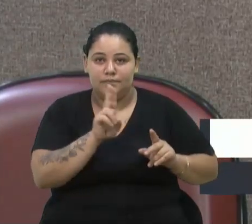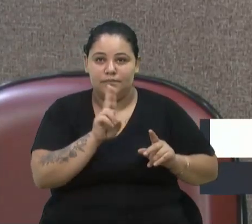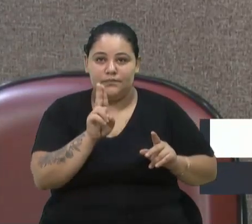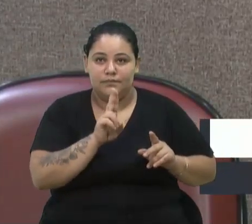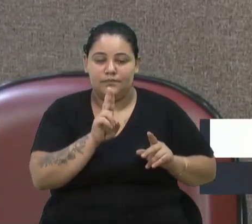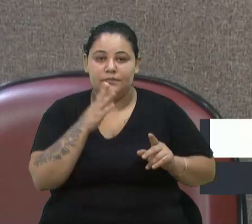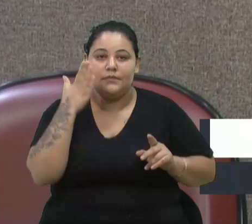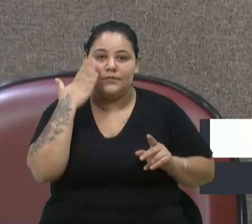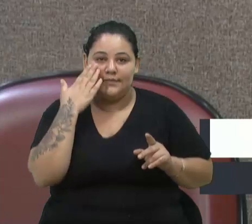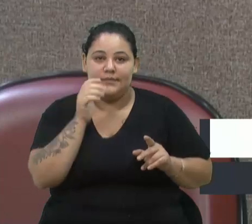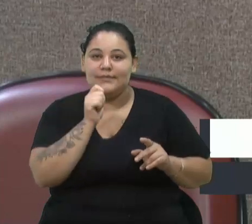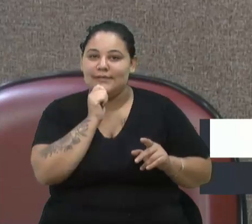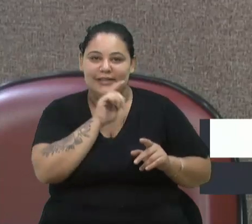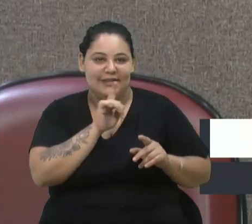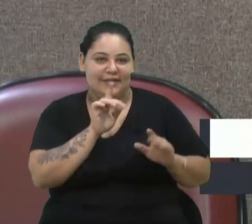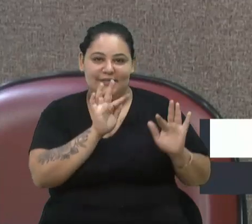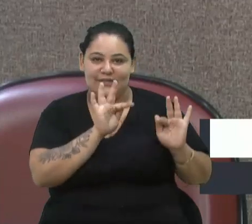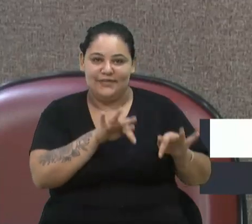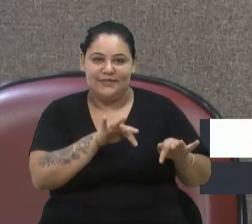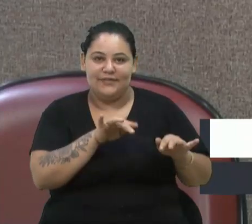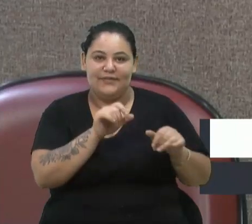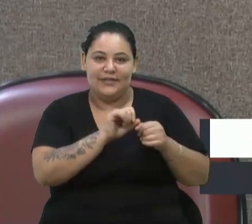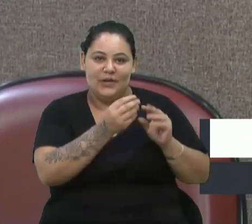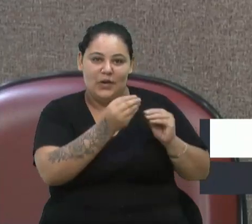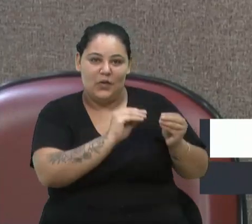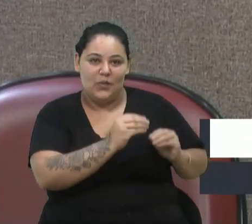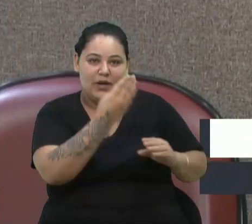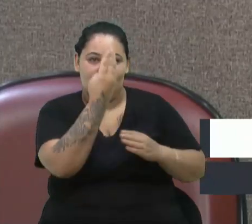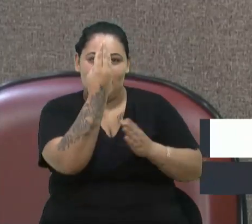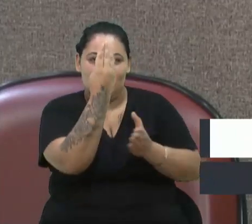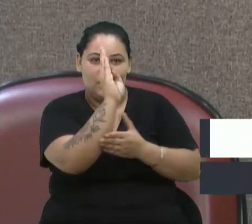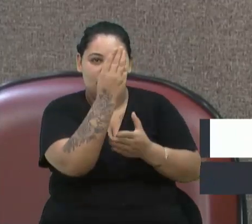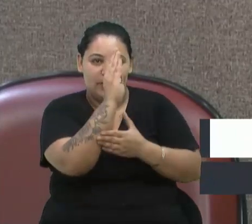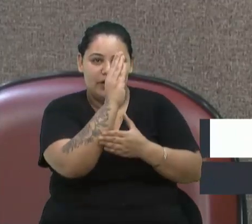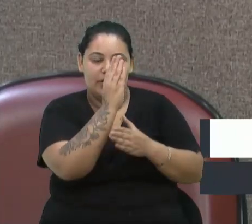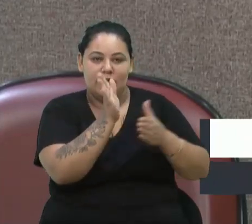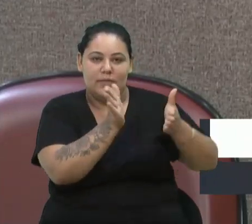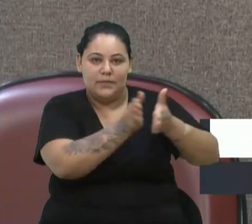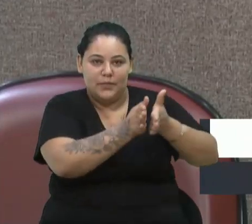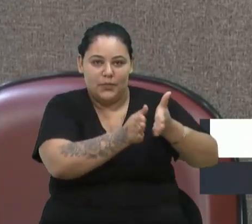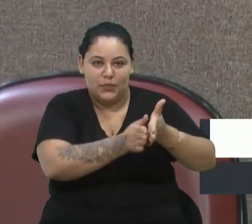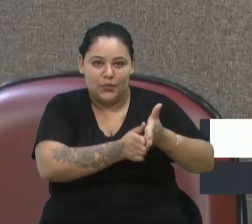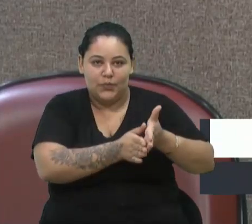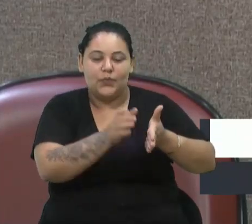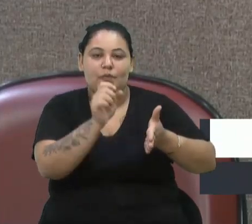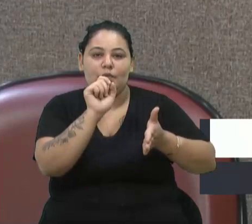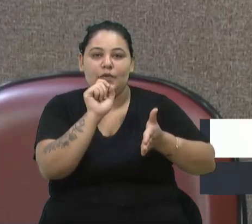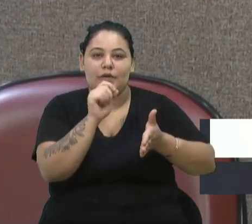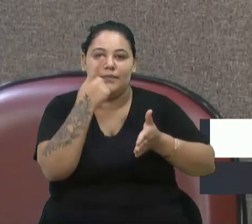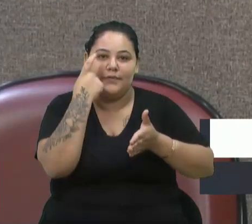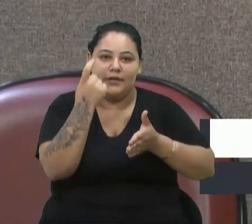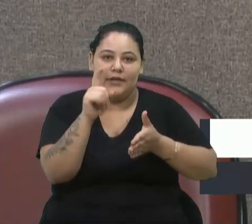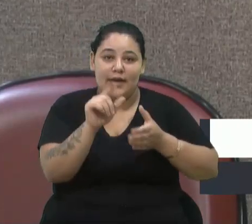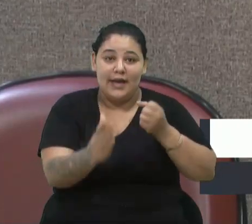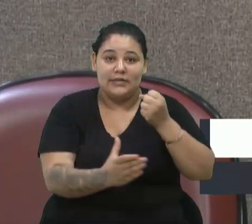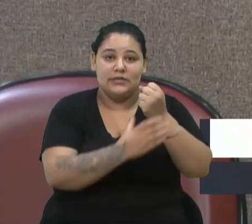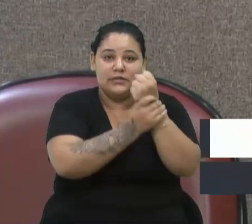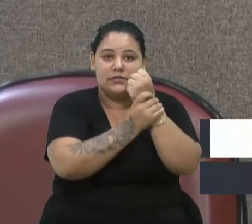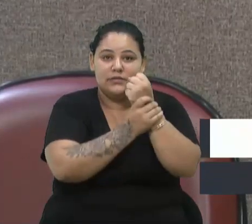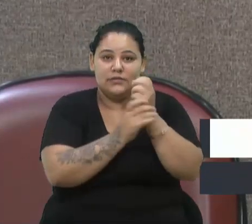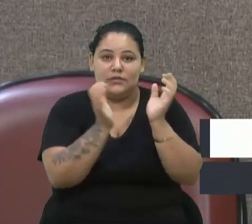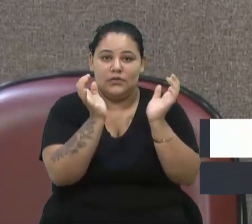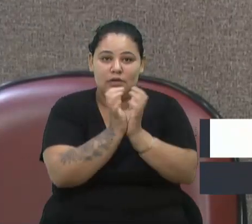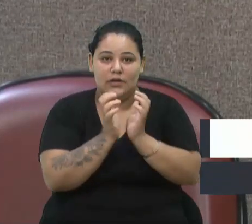finalizado, vai ser forrado com madeiras e o que nos interessa é a segurança dos colegas vereadores,